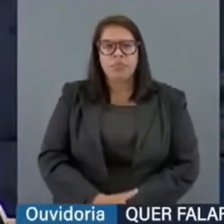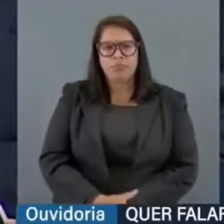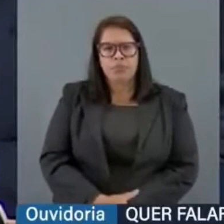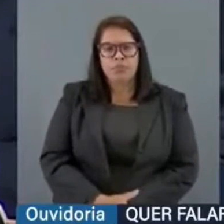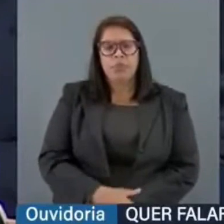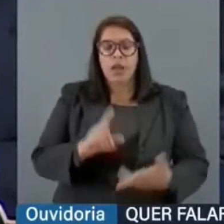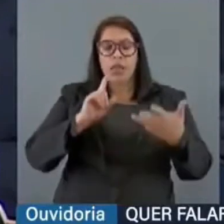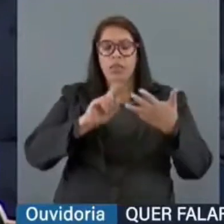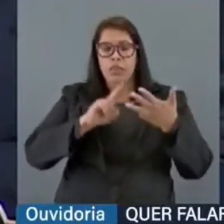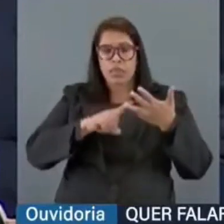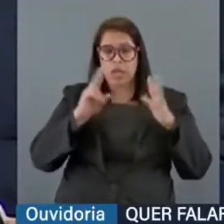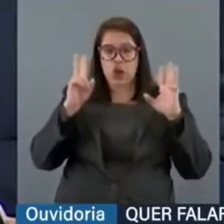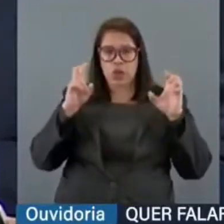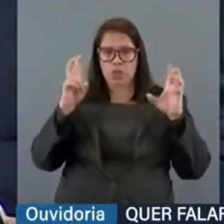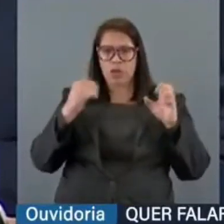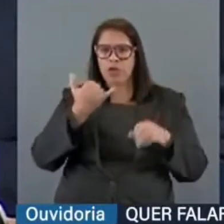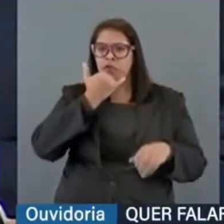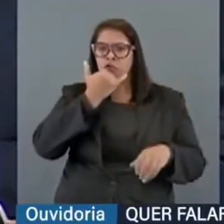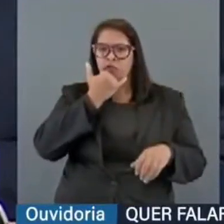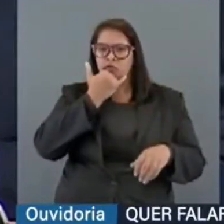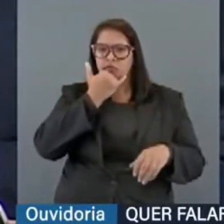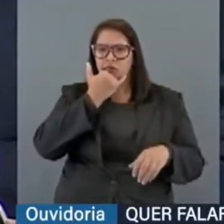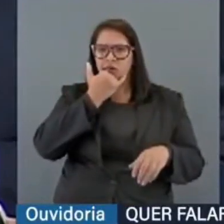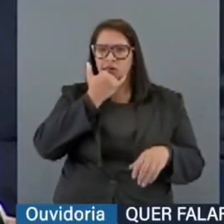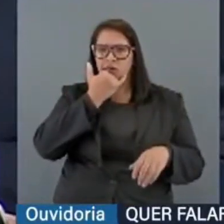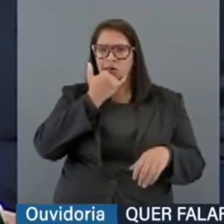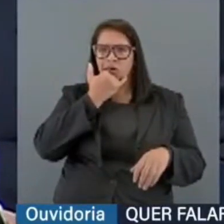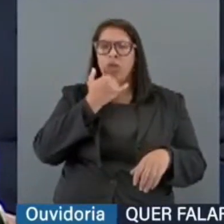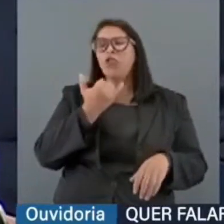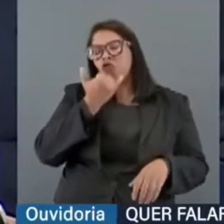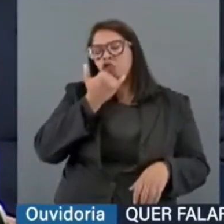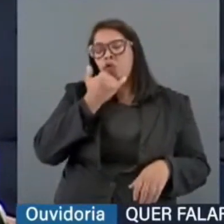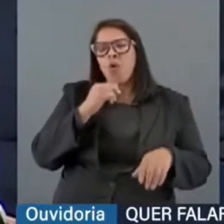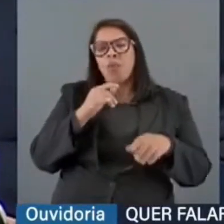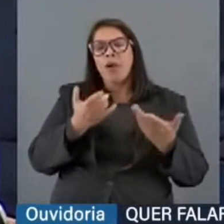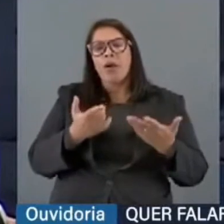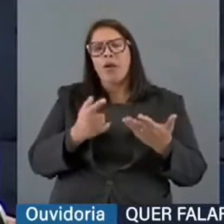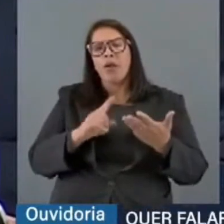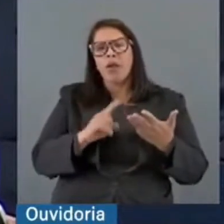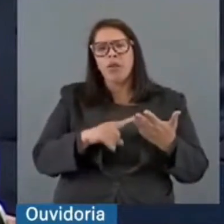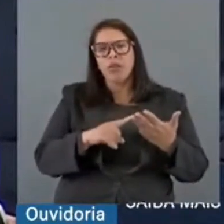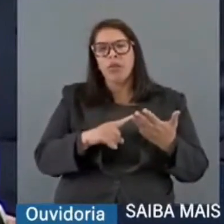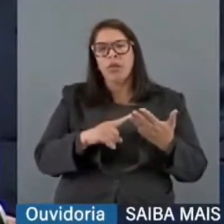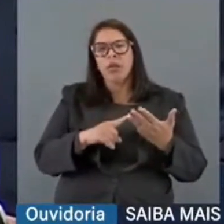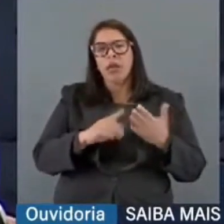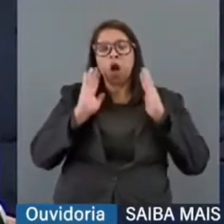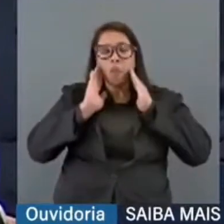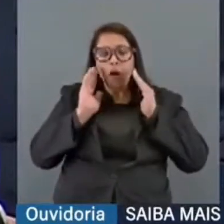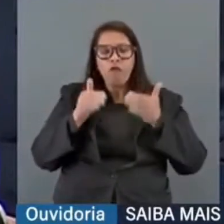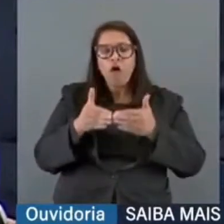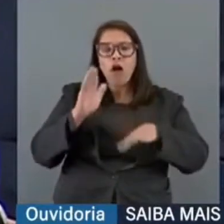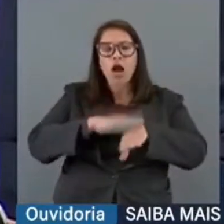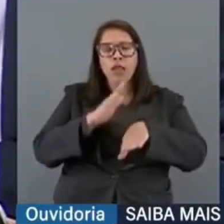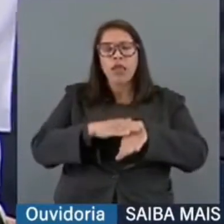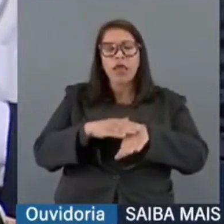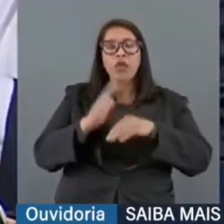Mudando um pouco de assunto, eu peço desculpas que por ocorrer, porque o tempo é um pouco curto, eu tenho focado a minha atuação aqui no